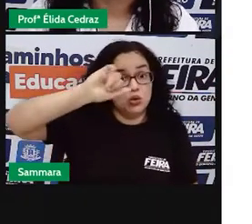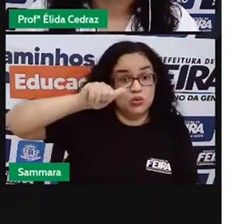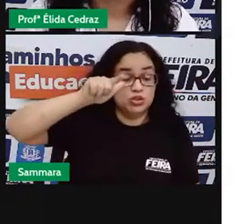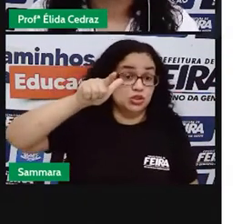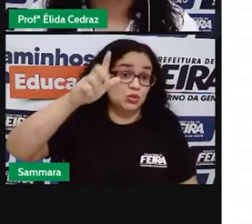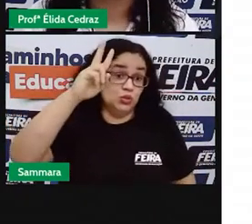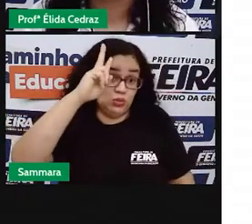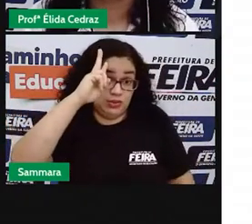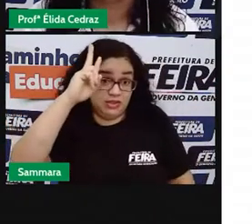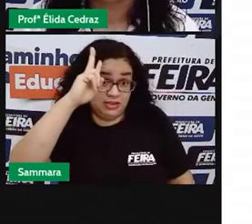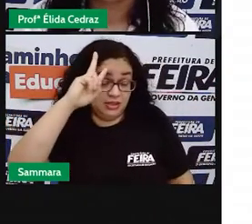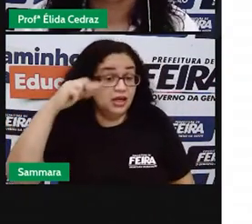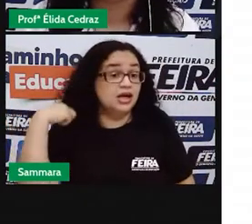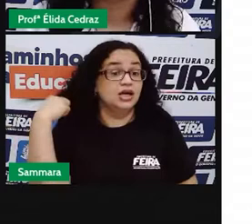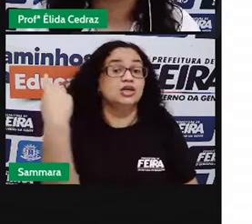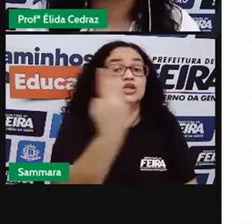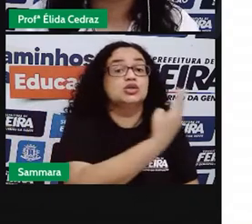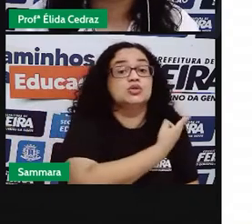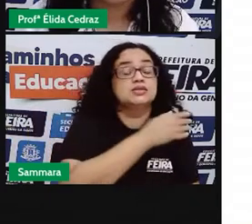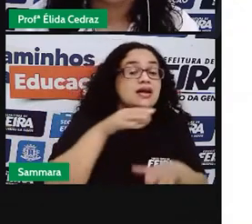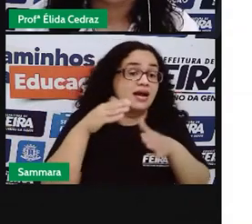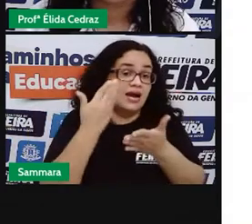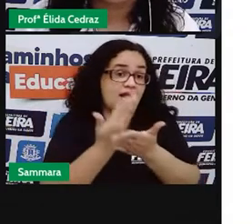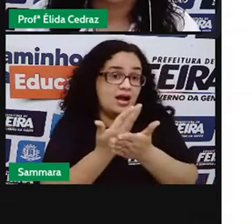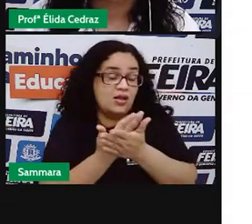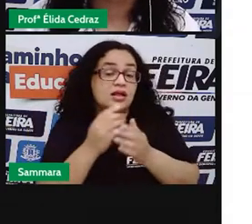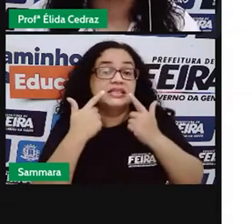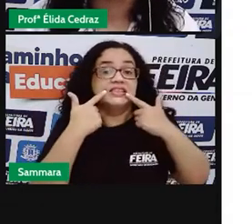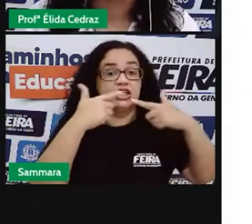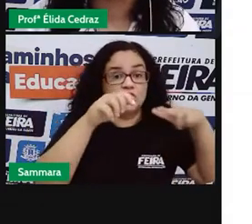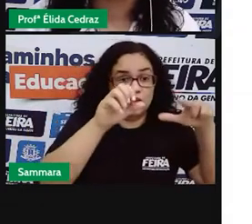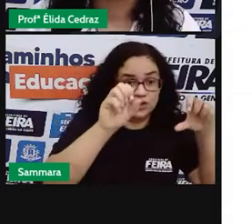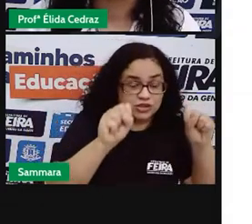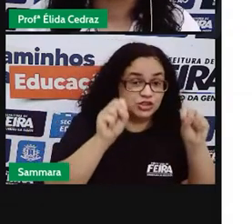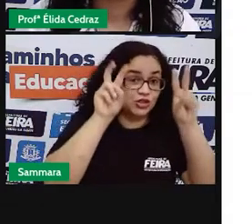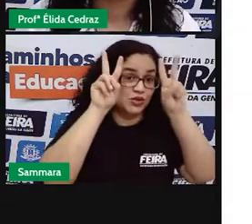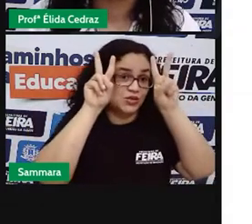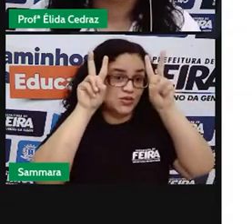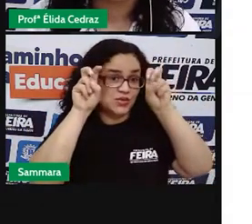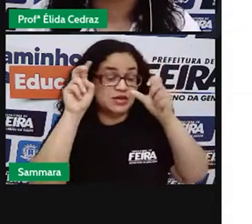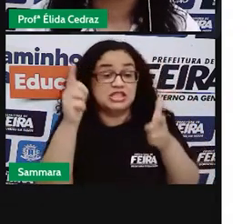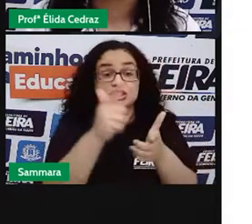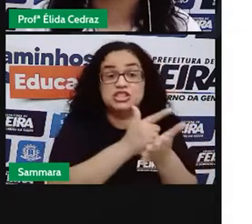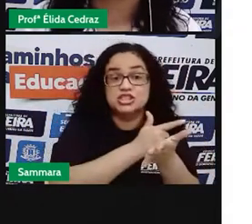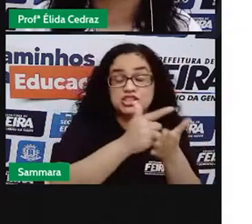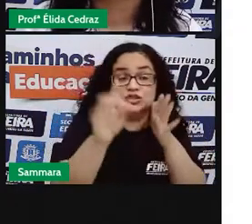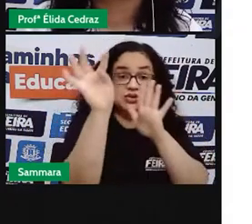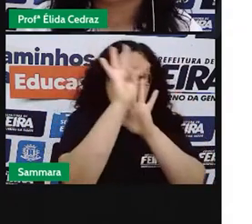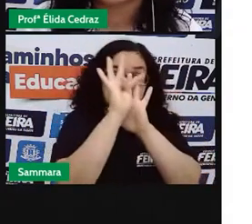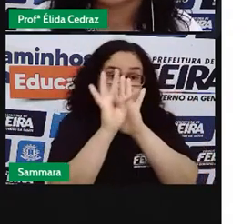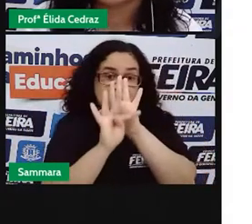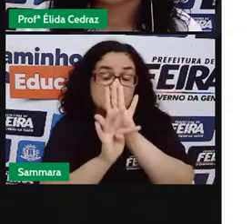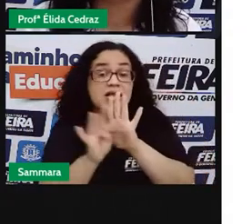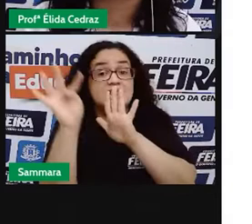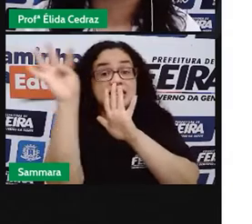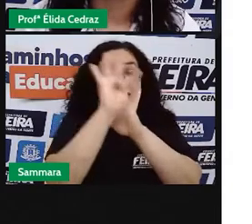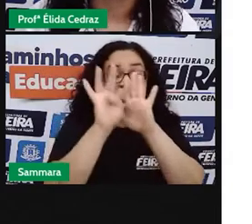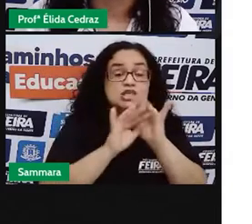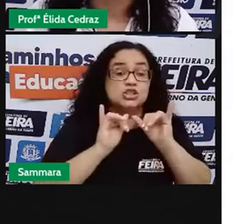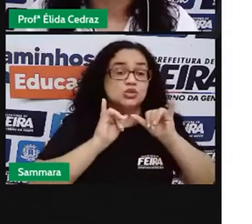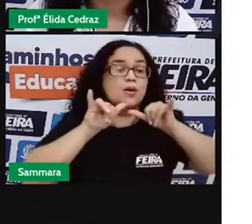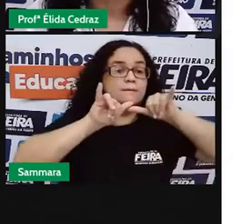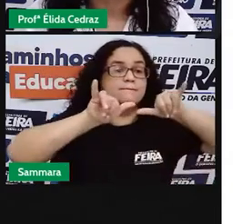-feira, a nossa área de linguagem e o tema de gênero textual é textos